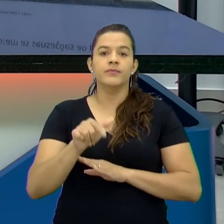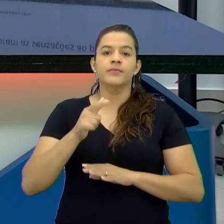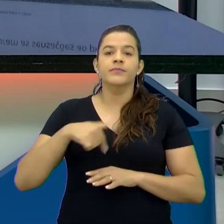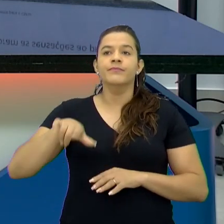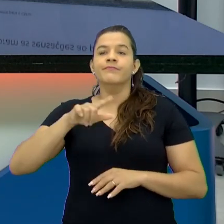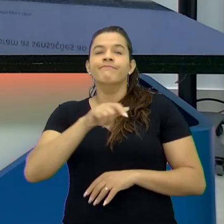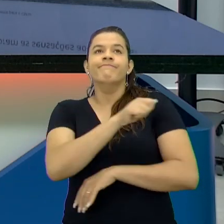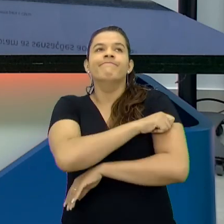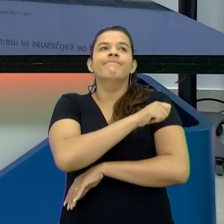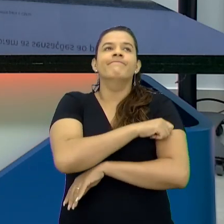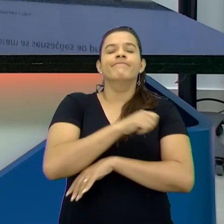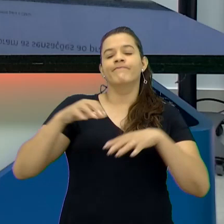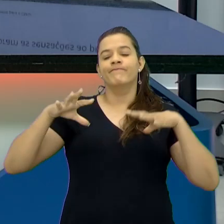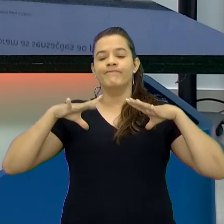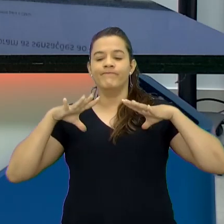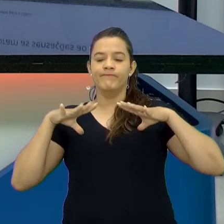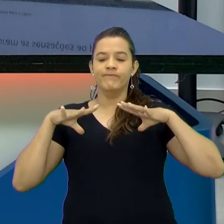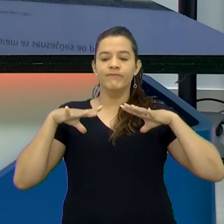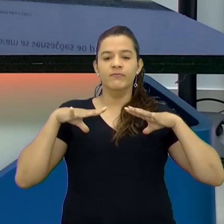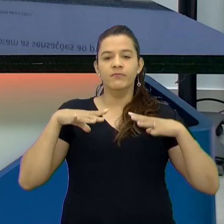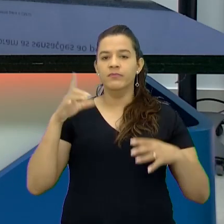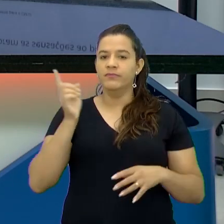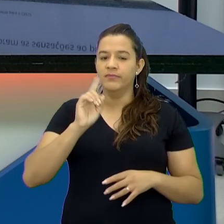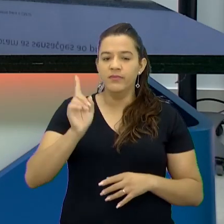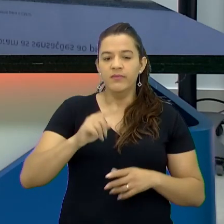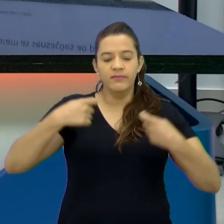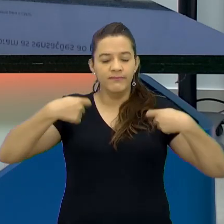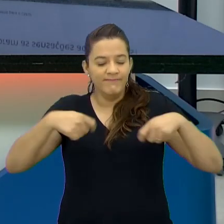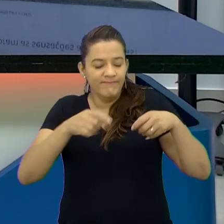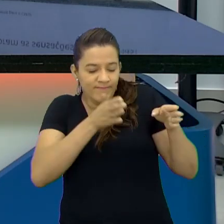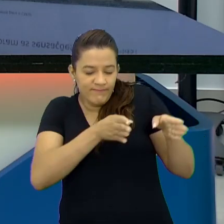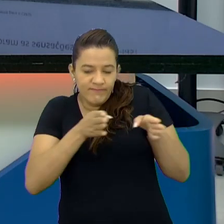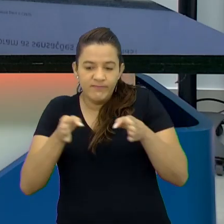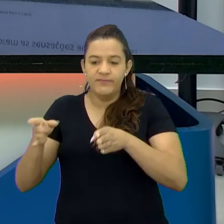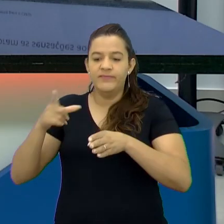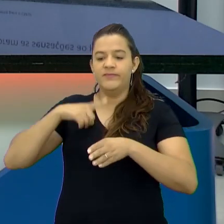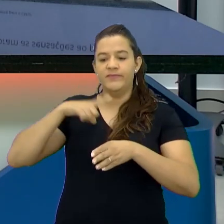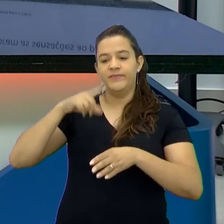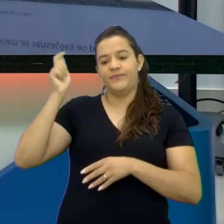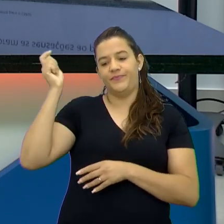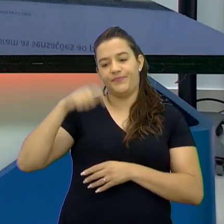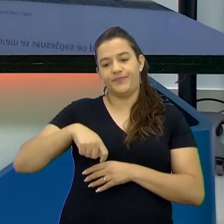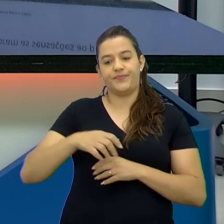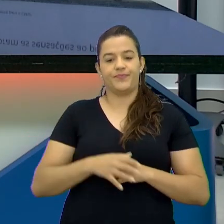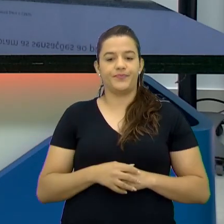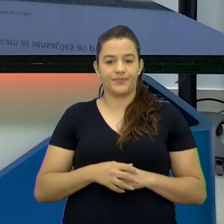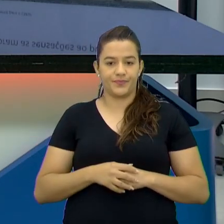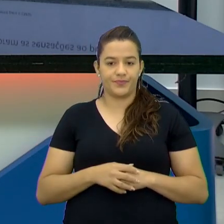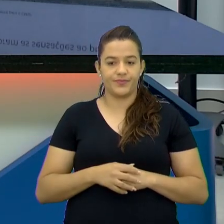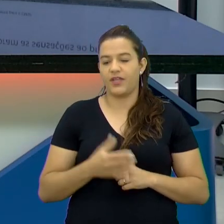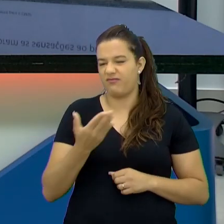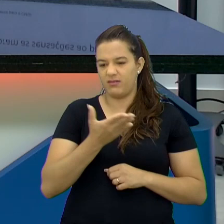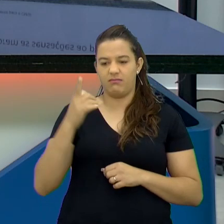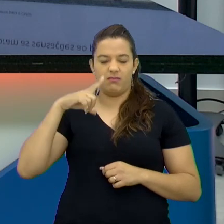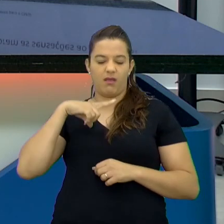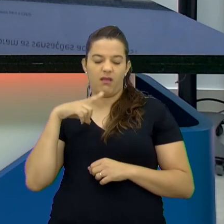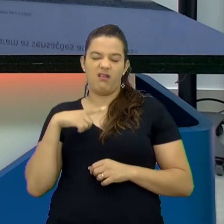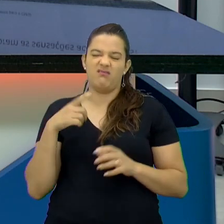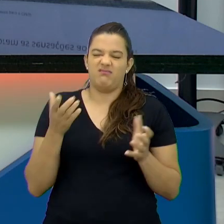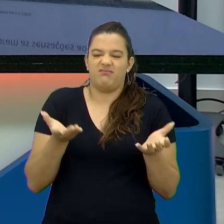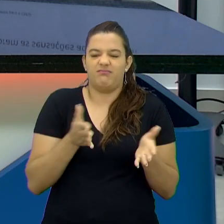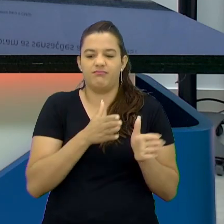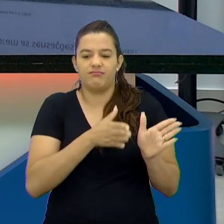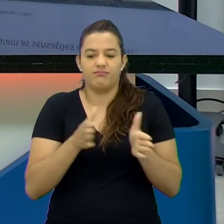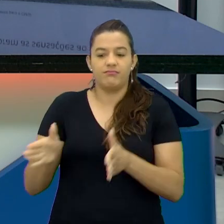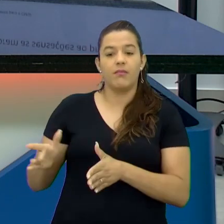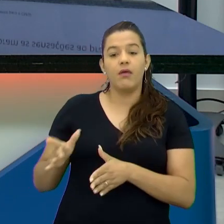não fica mais sentadão Largado na sala não Agora ele tem que se movimentar E aí não tem isso Ah, mas olha Tem um grupo que